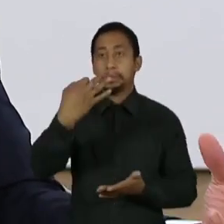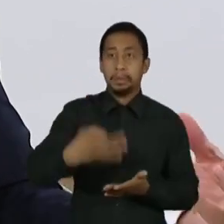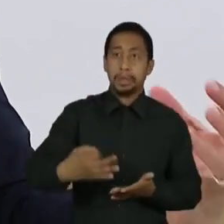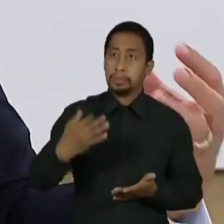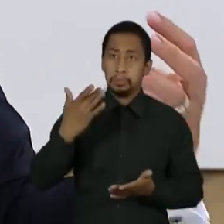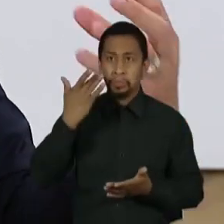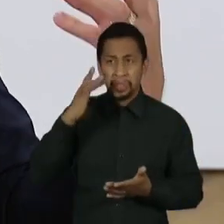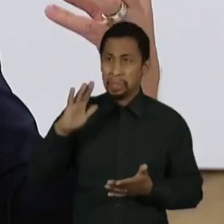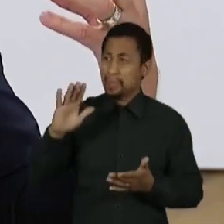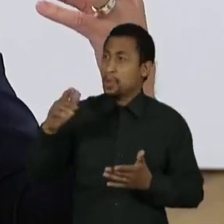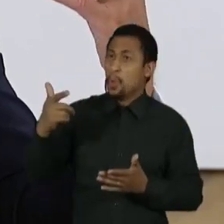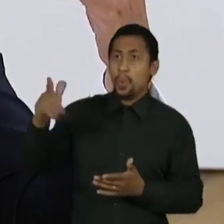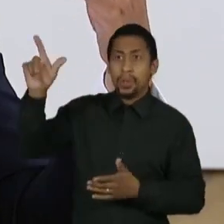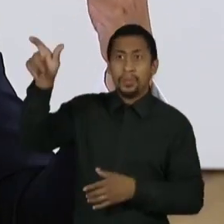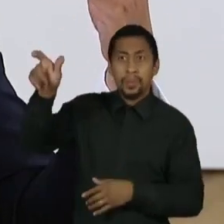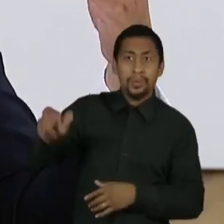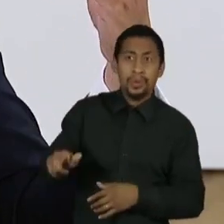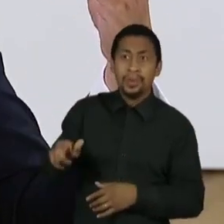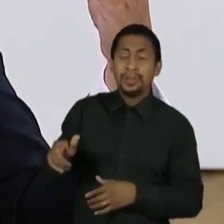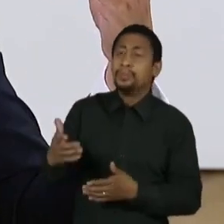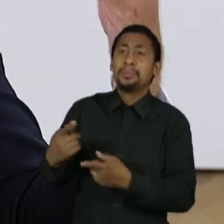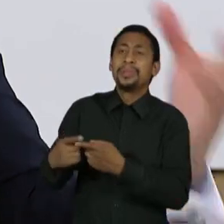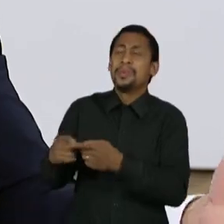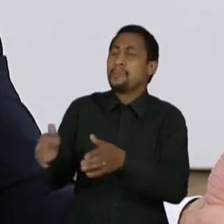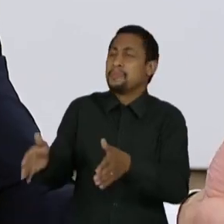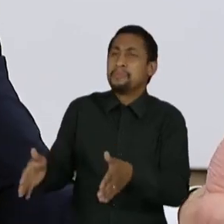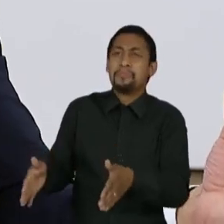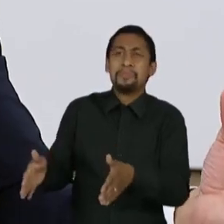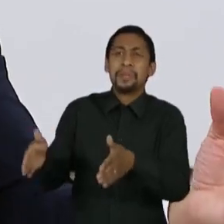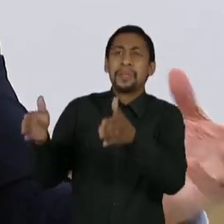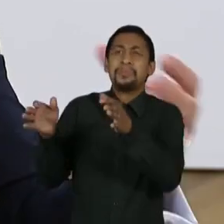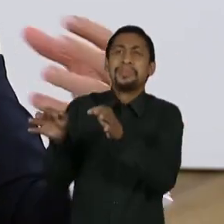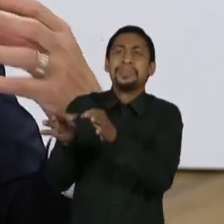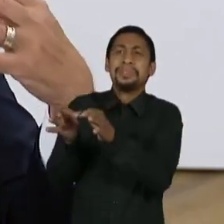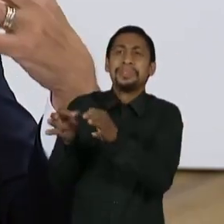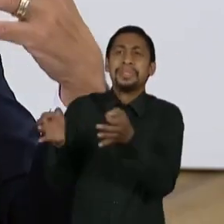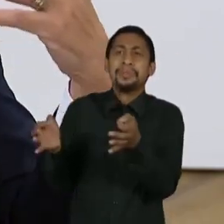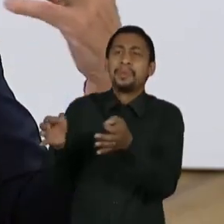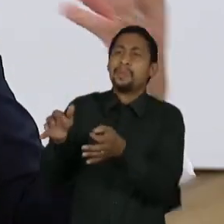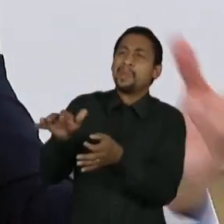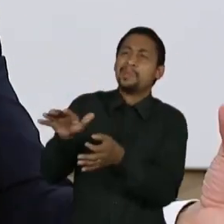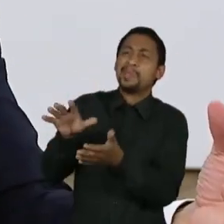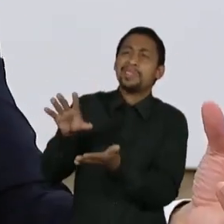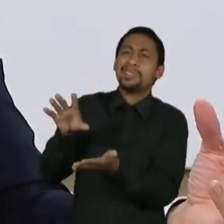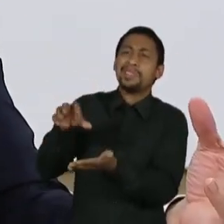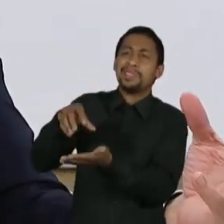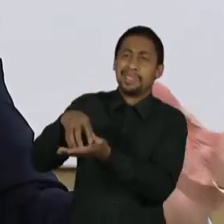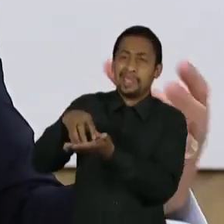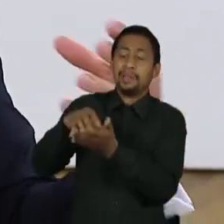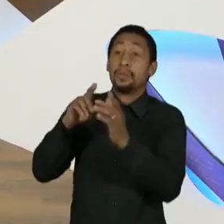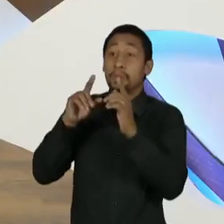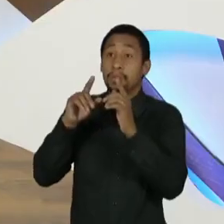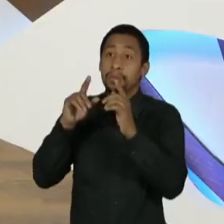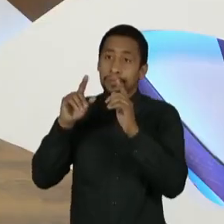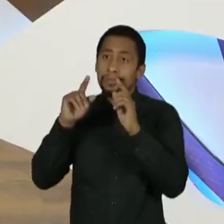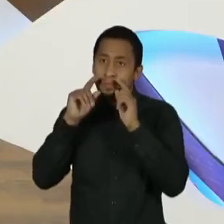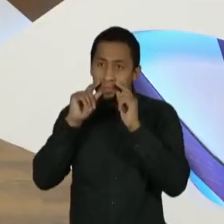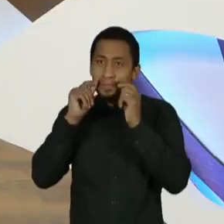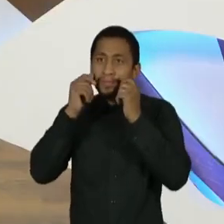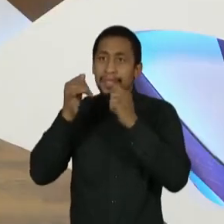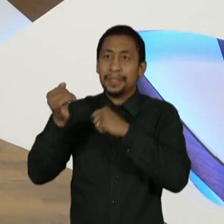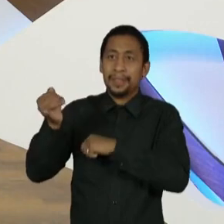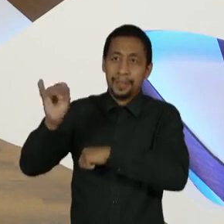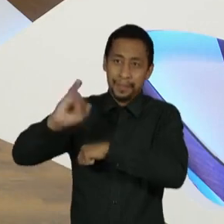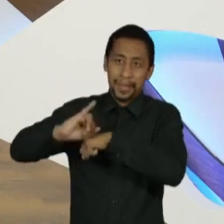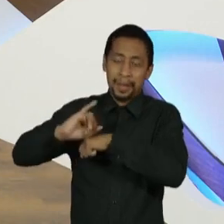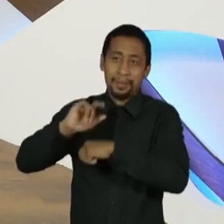simples, um prédio que fica numa área quase de centro de Maceió, que funciona normalmente. É o partido que